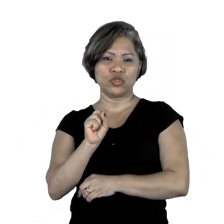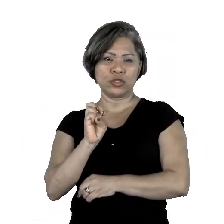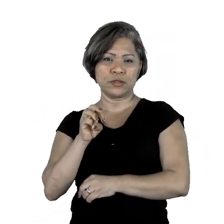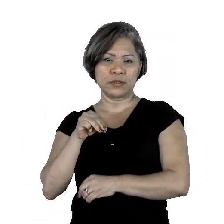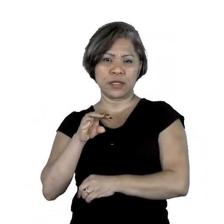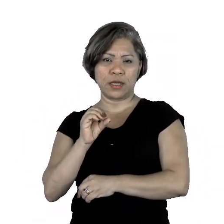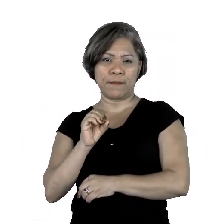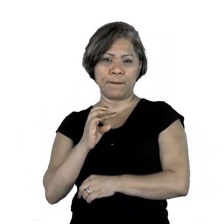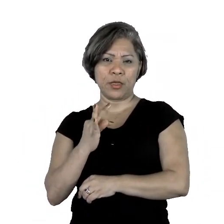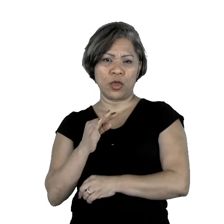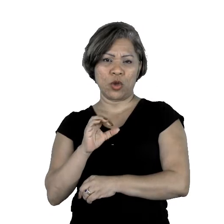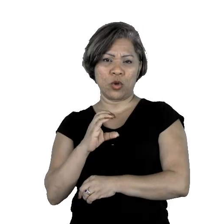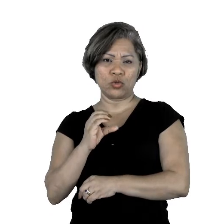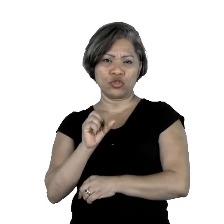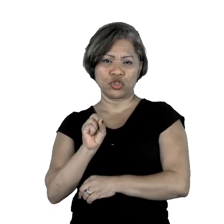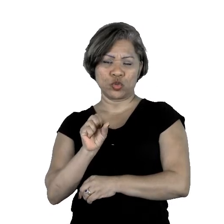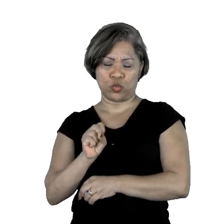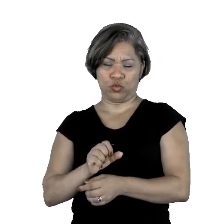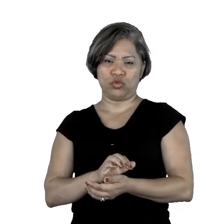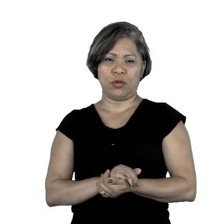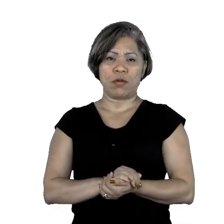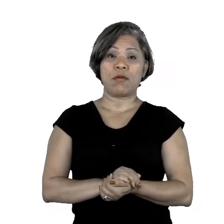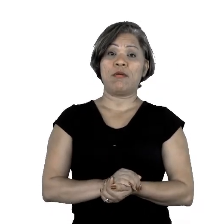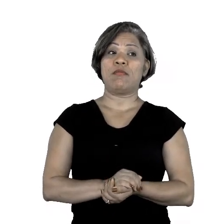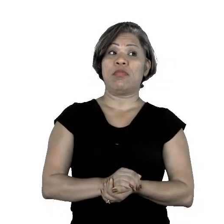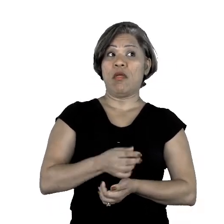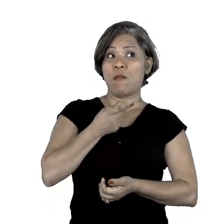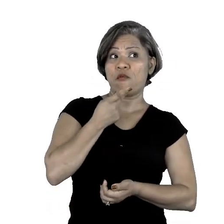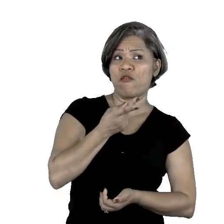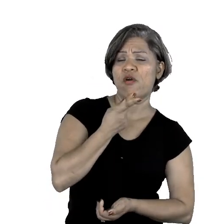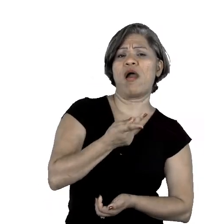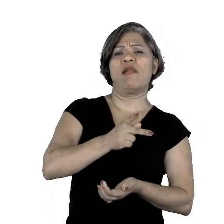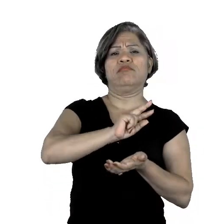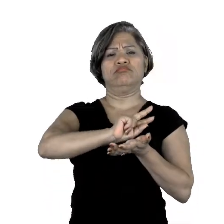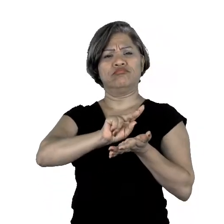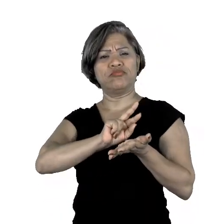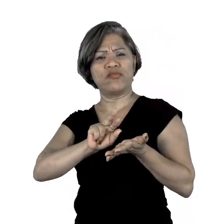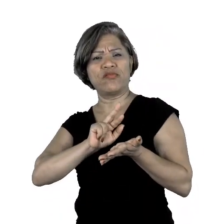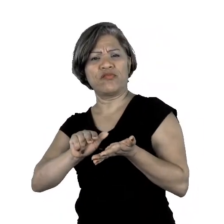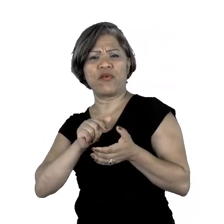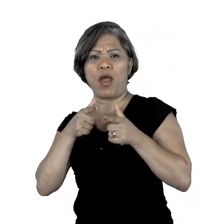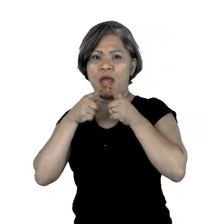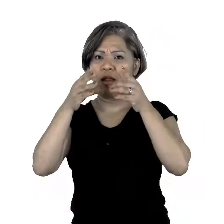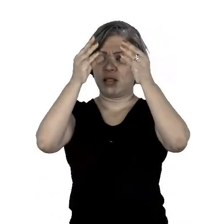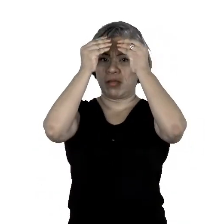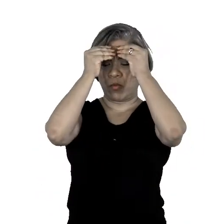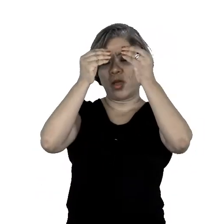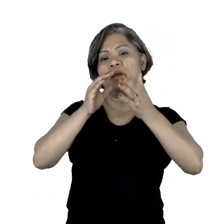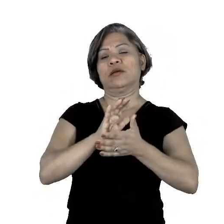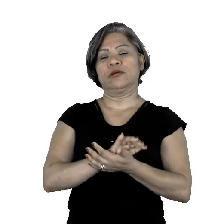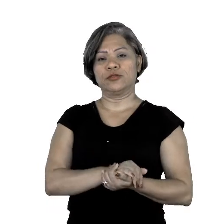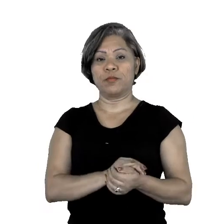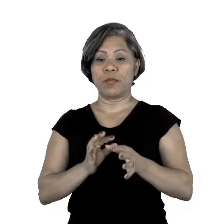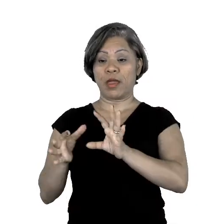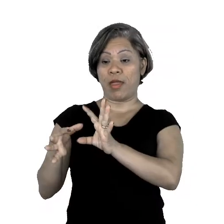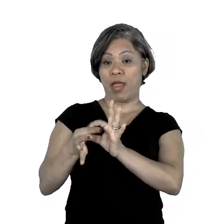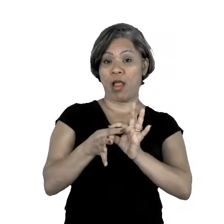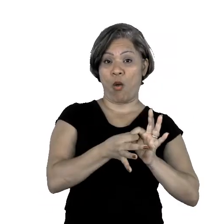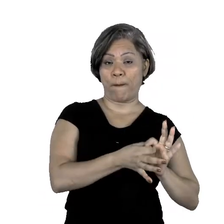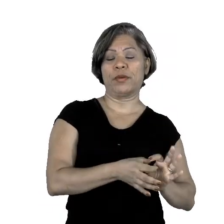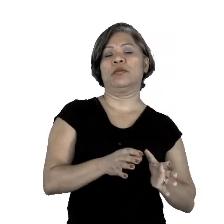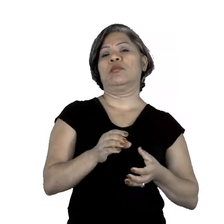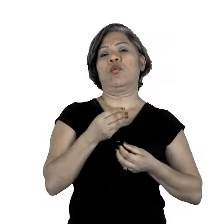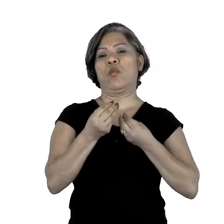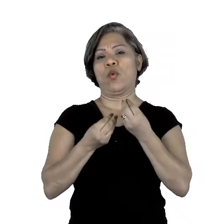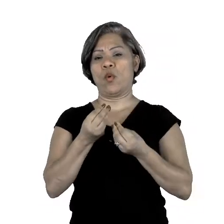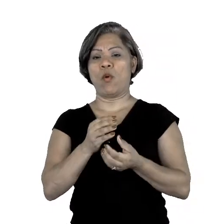várias linguagens. Eles combinam diferentes modalidades, tais como a linguagem verbal, a escrita,